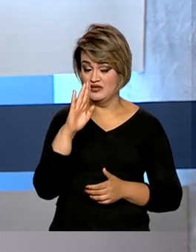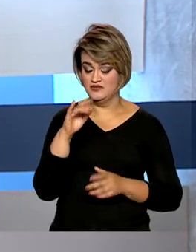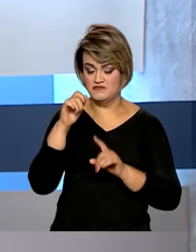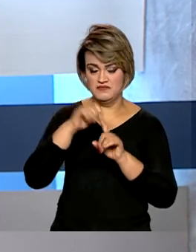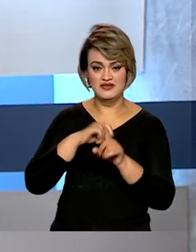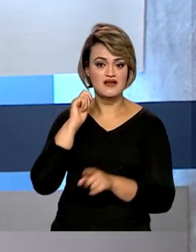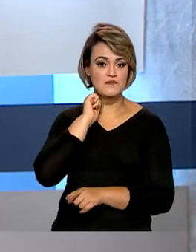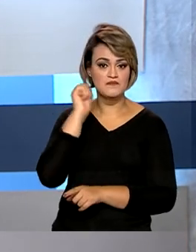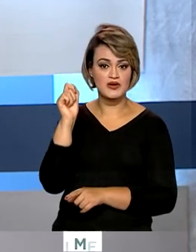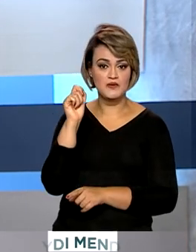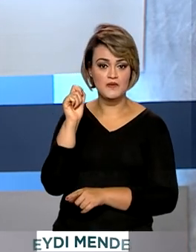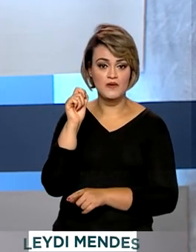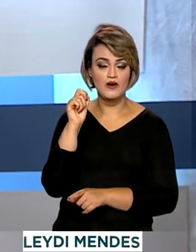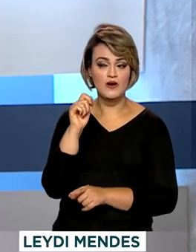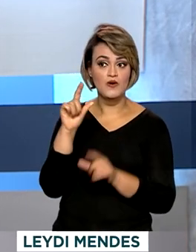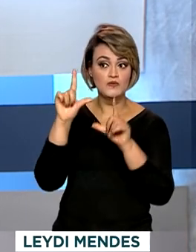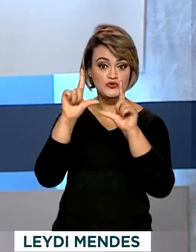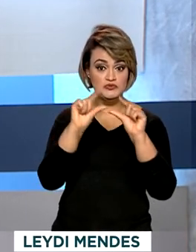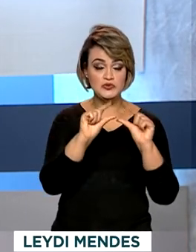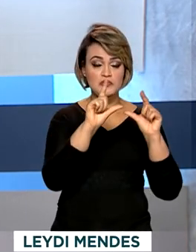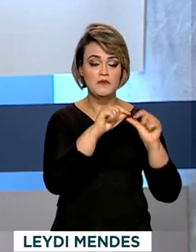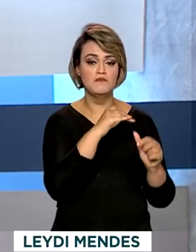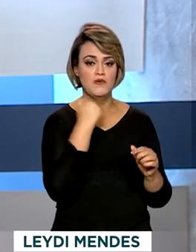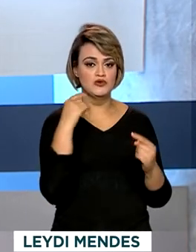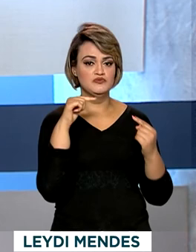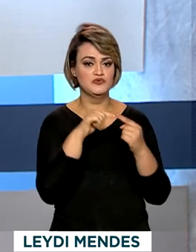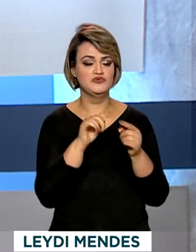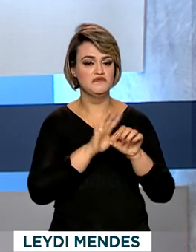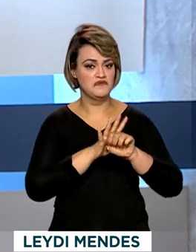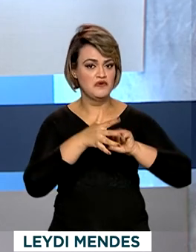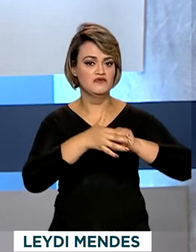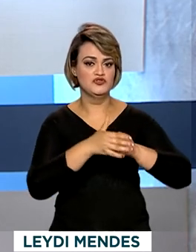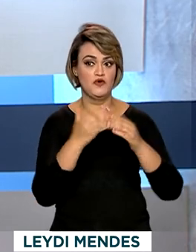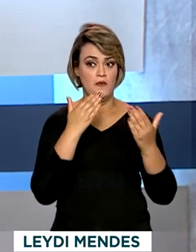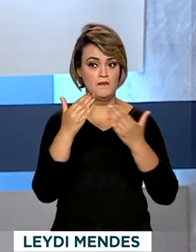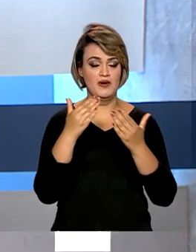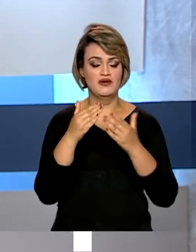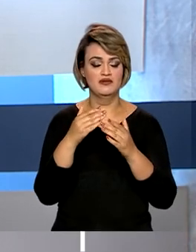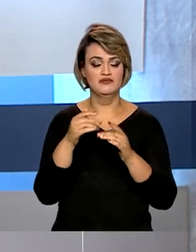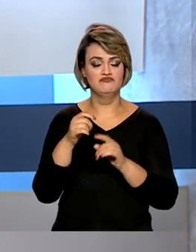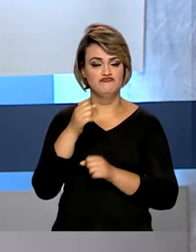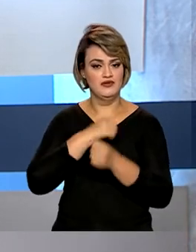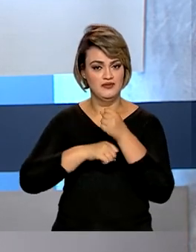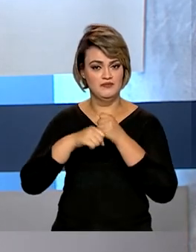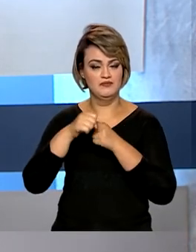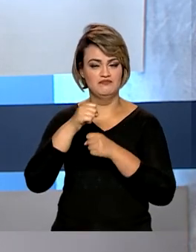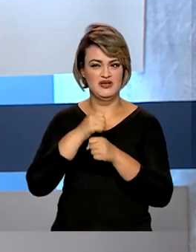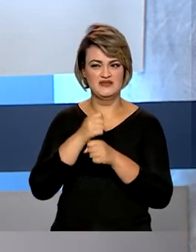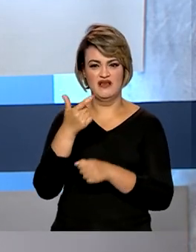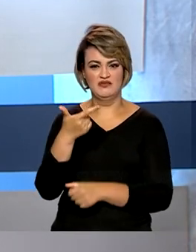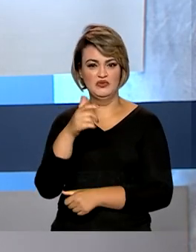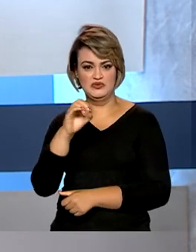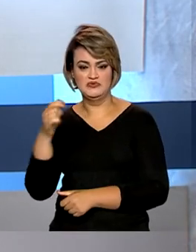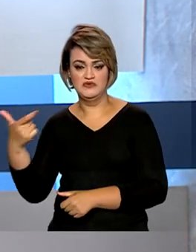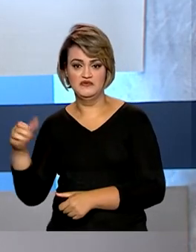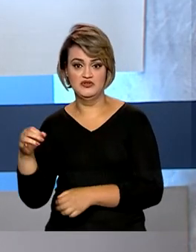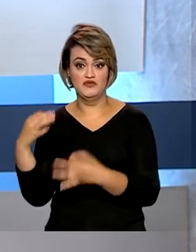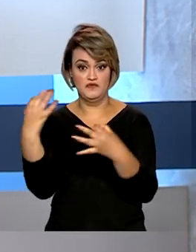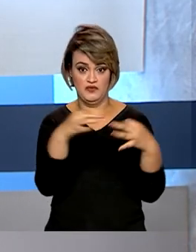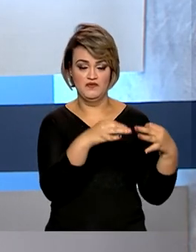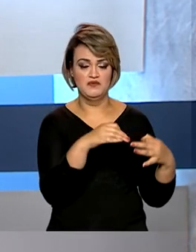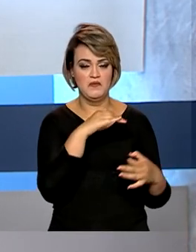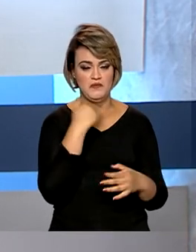mês de abril um menor número de mortes por Covid-19 desde março de 2020, quando os primeiros óbitos foram